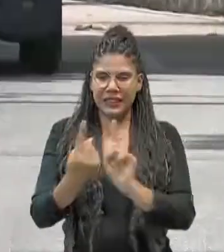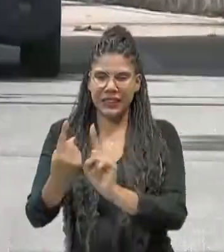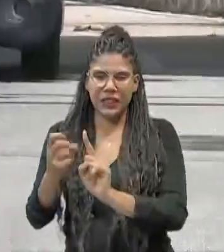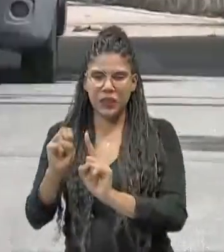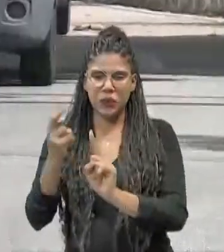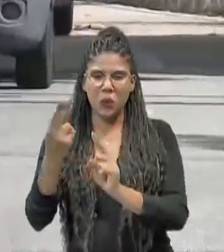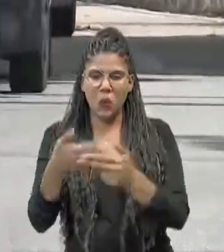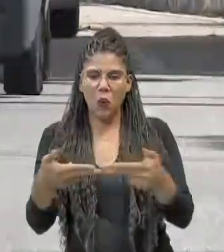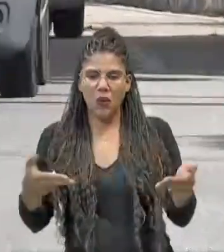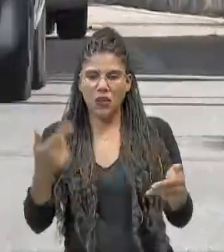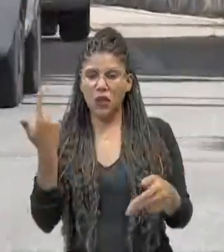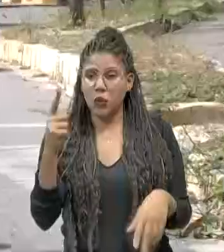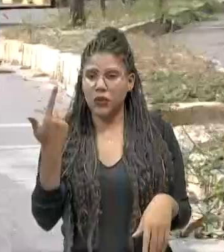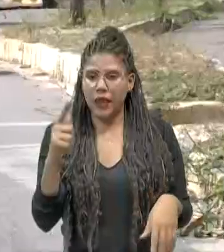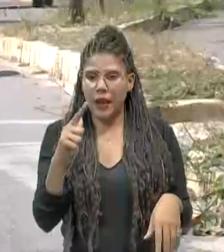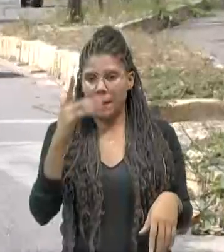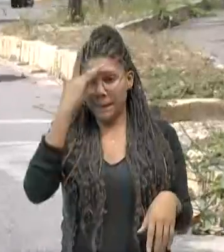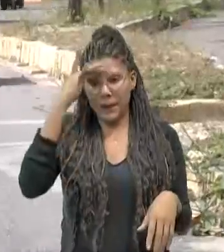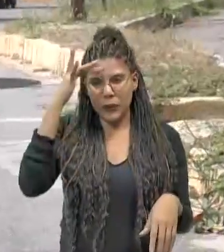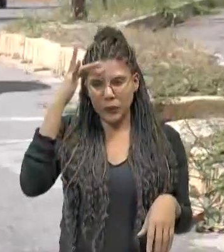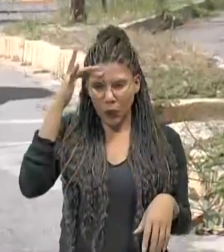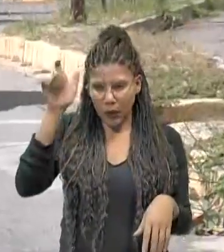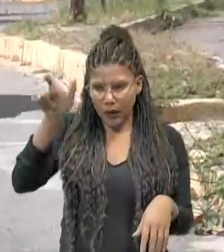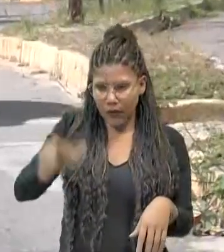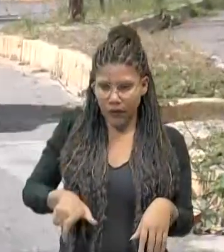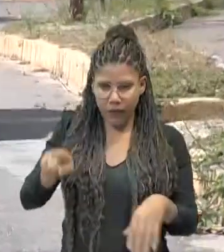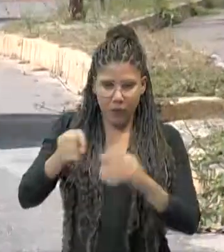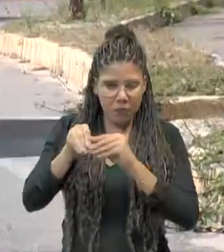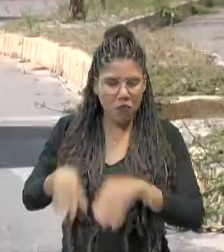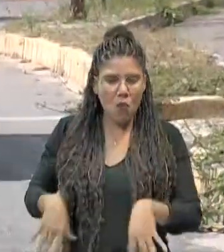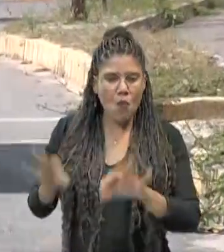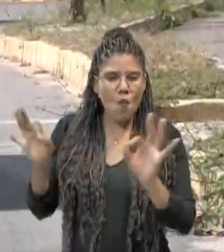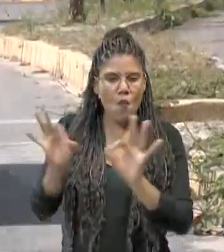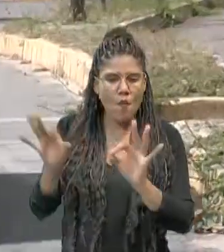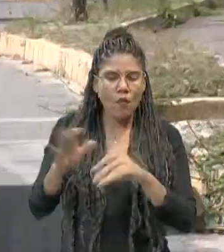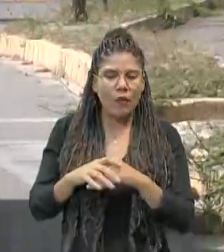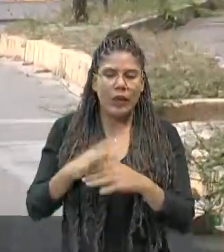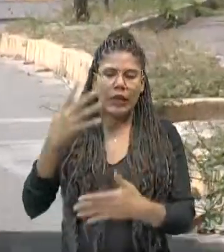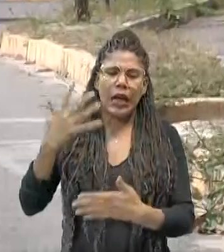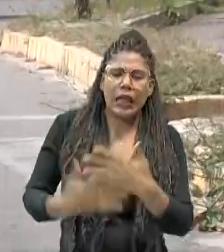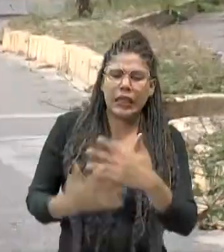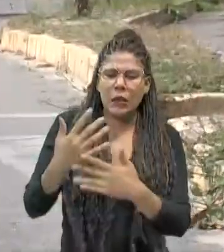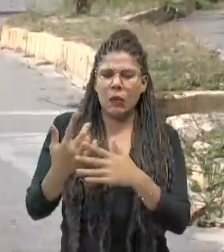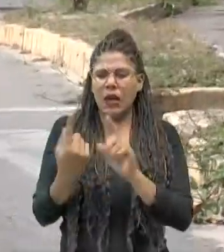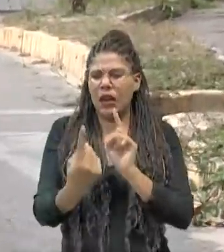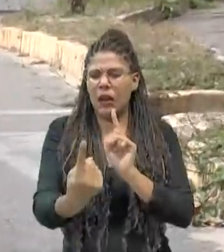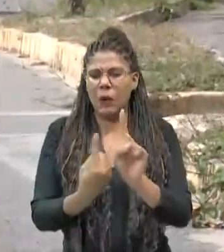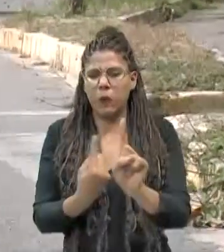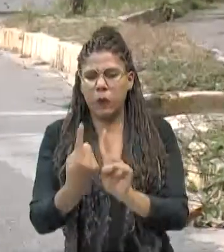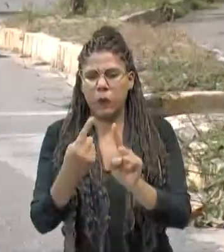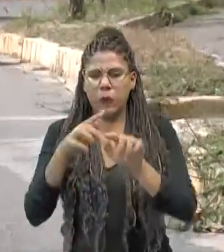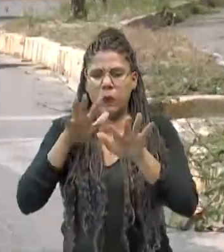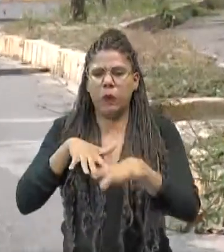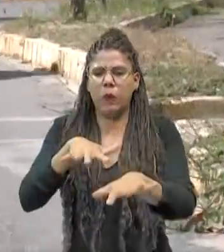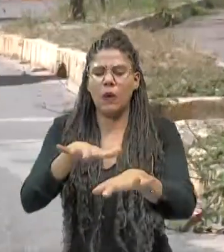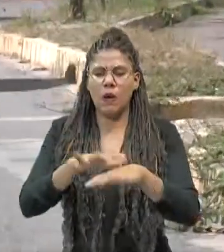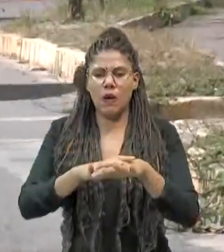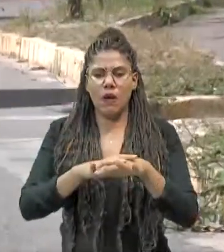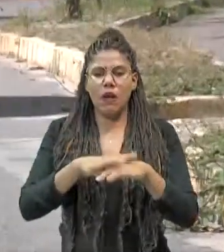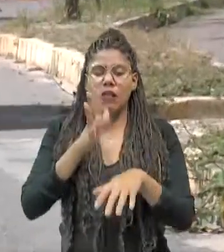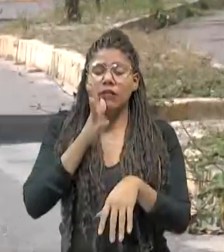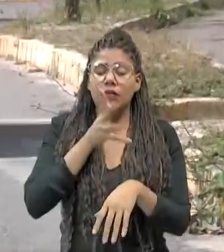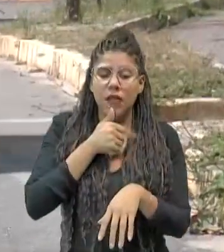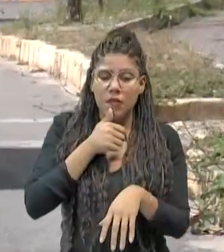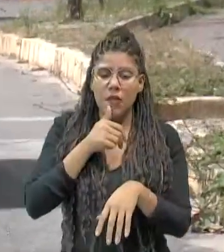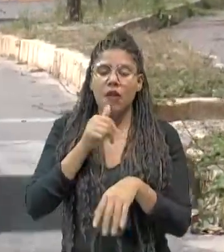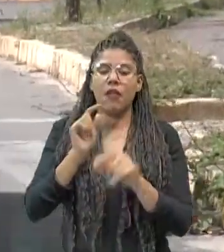vítimas é sempre um problema. Além de congestionar as vias, a demora para que agentes ou juizário especial móvel